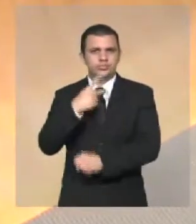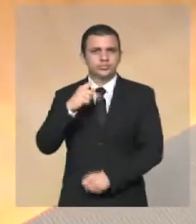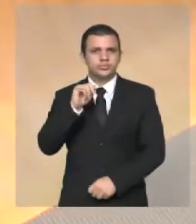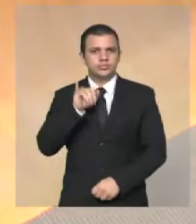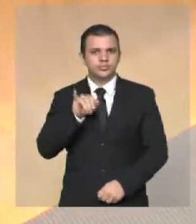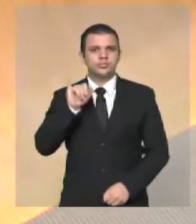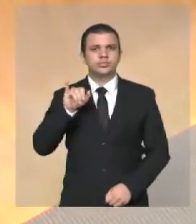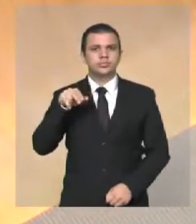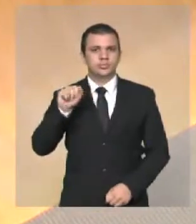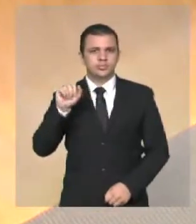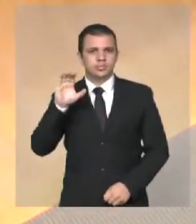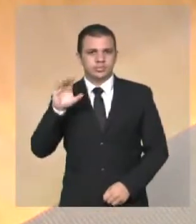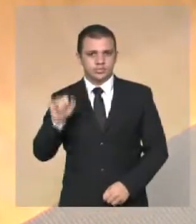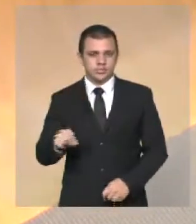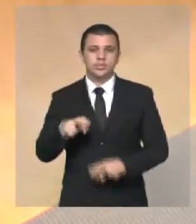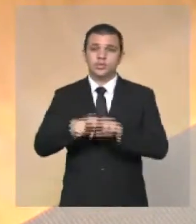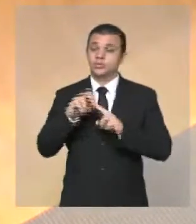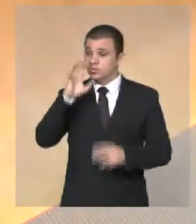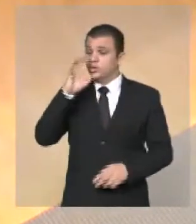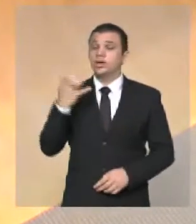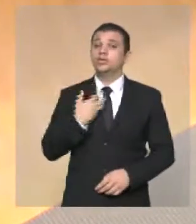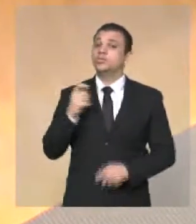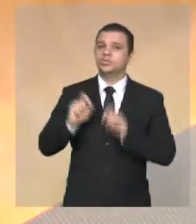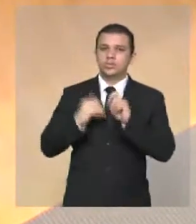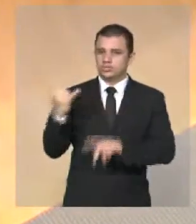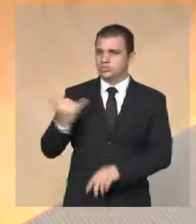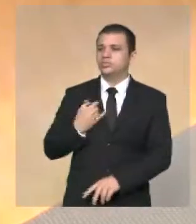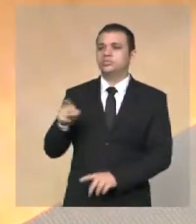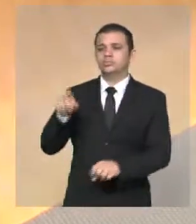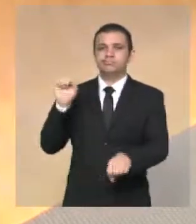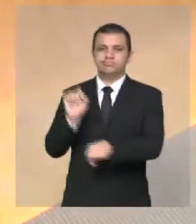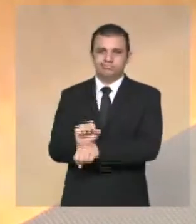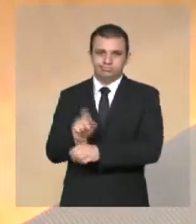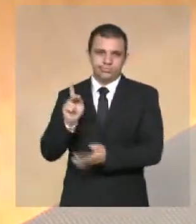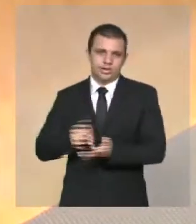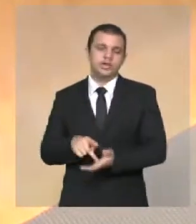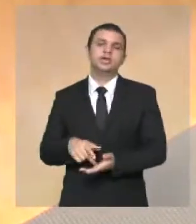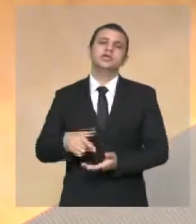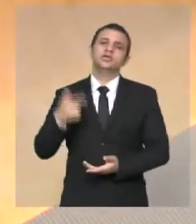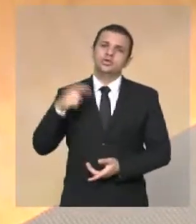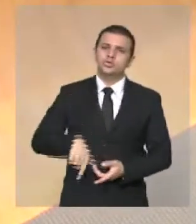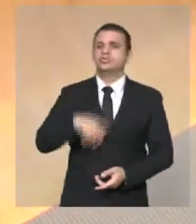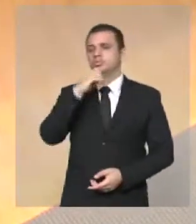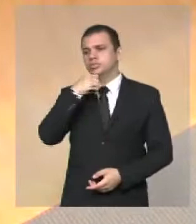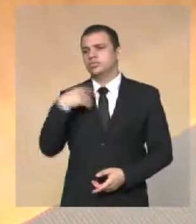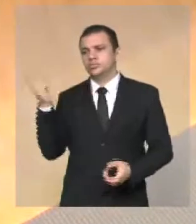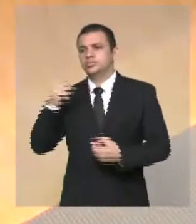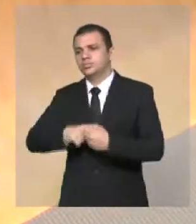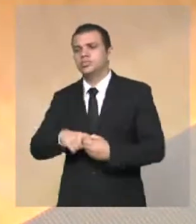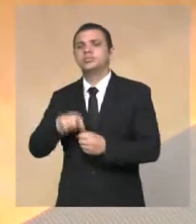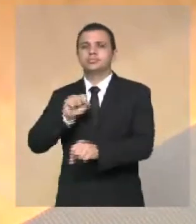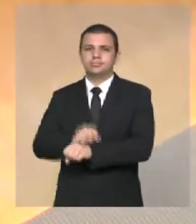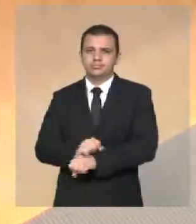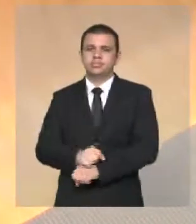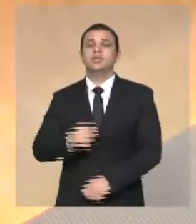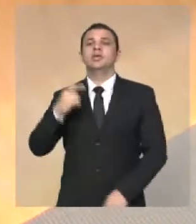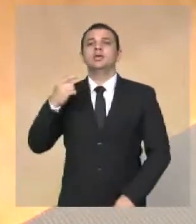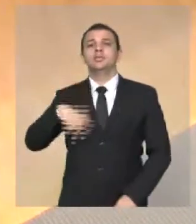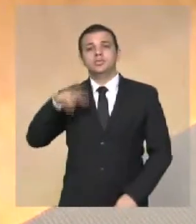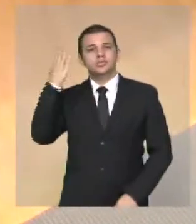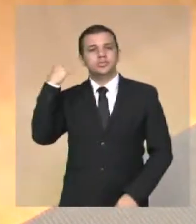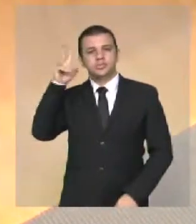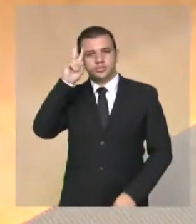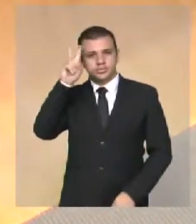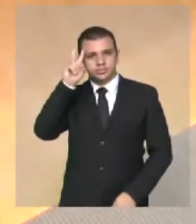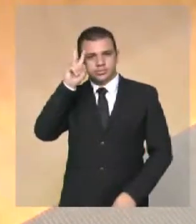denúncia de que a obra já estava parada novamente. Retornei no sábado, a construção já está parada. Retornei ontem, segunda-feira, a obra está parada.